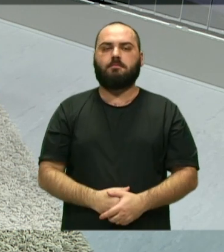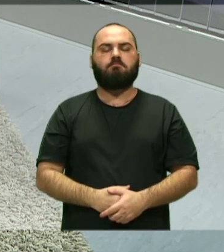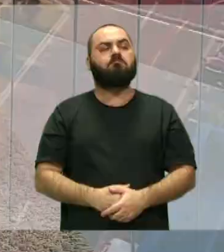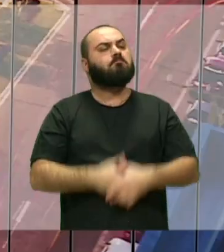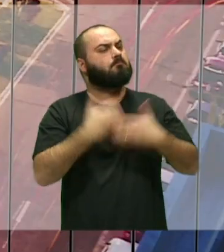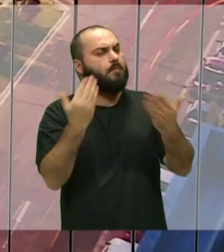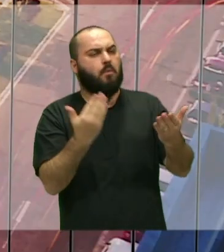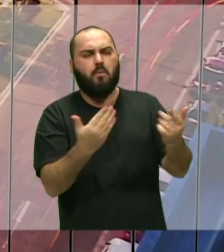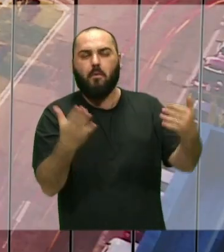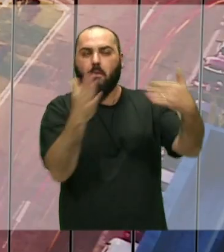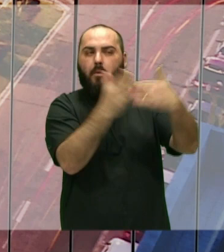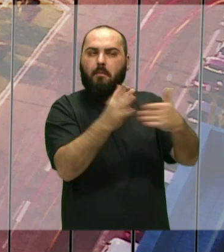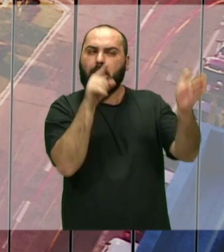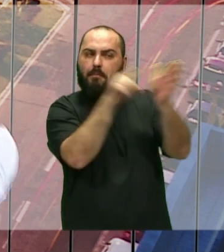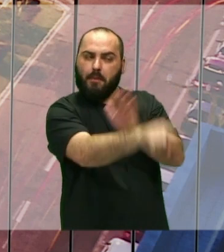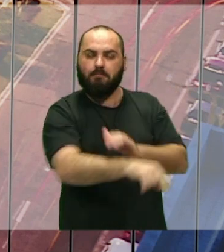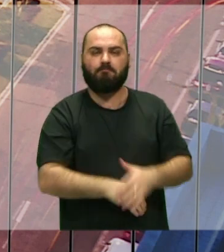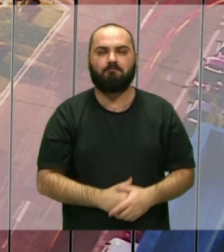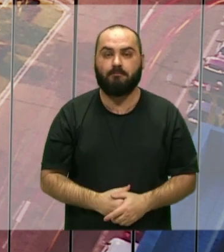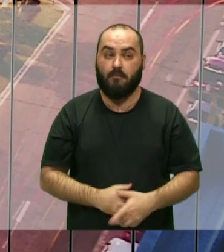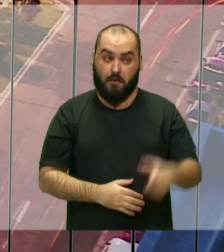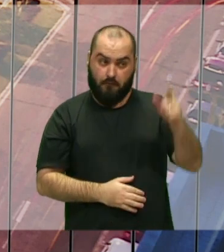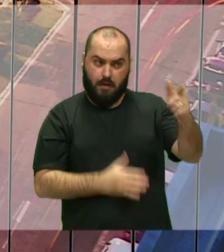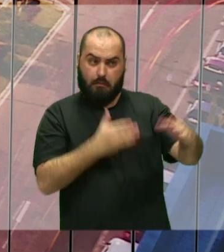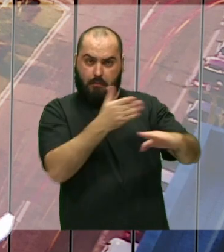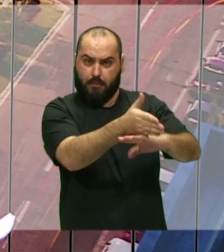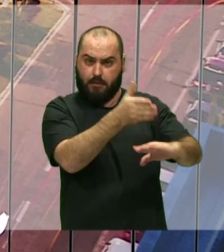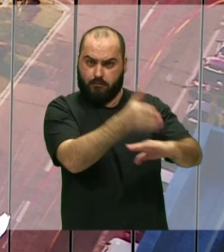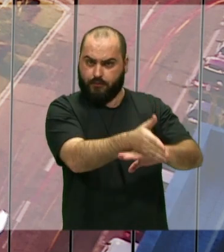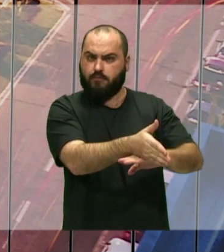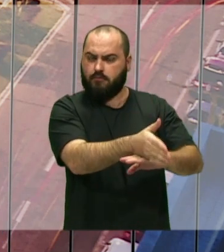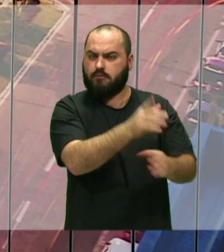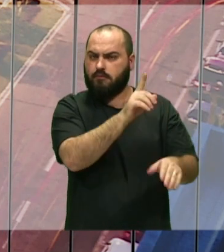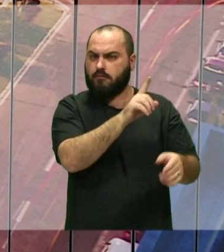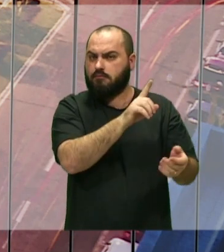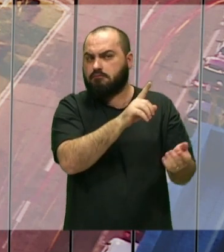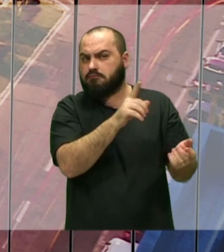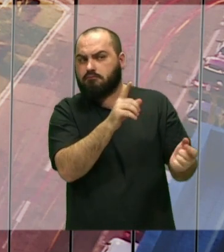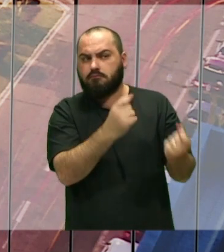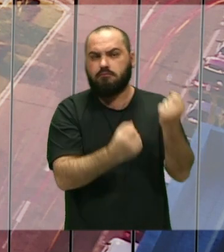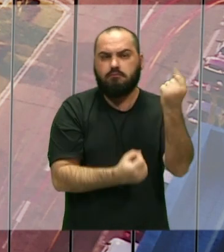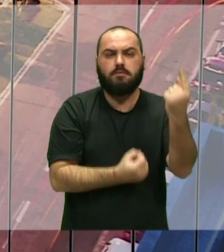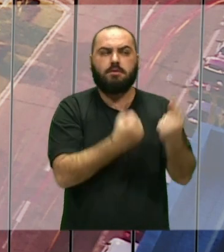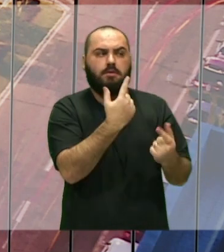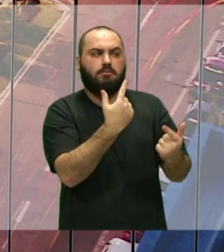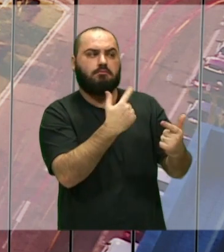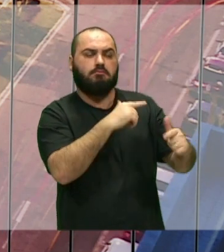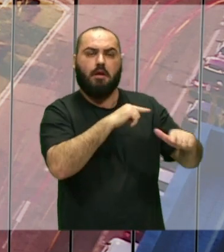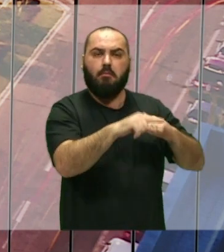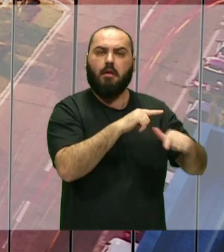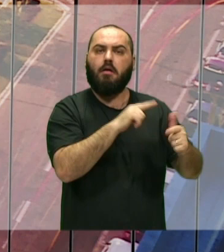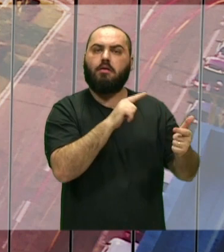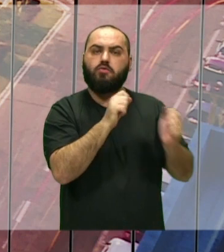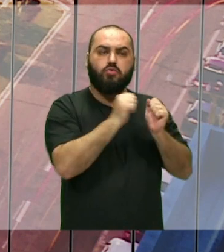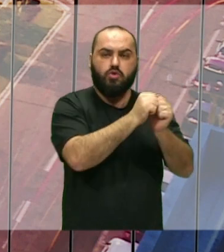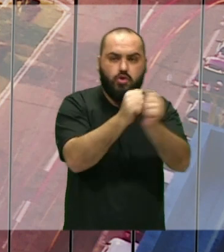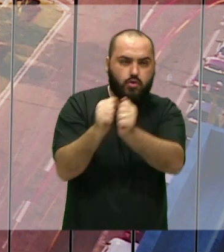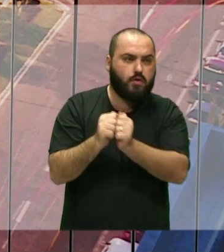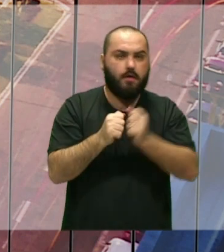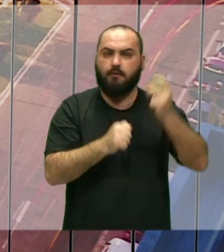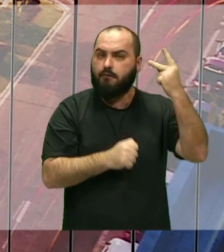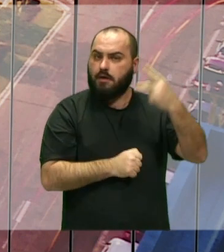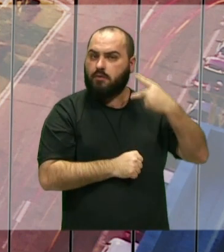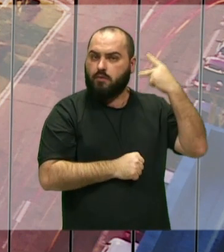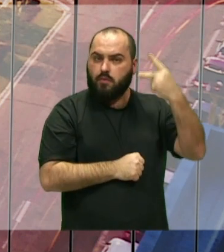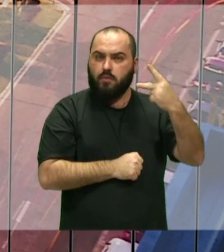para finalizar, uma última pergunta. Você participou recentemente de alguma atividade em conjunto com os demais vereadores